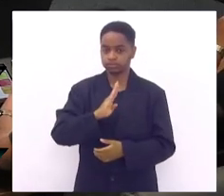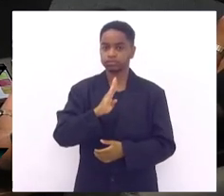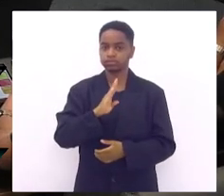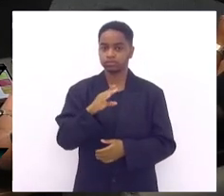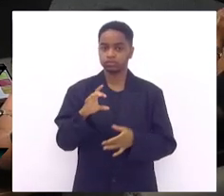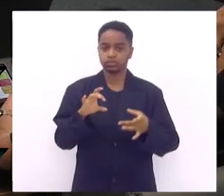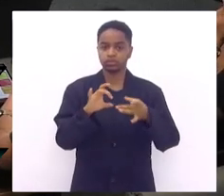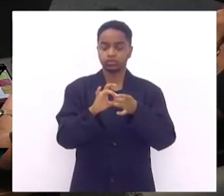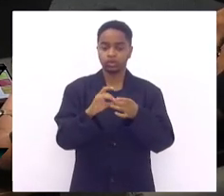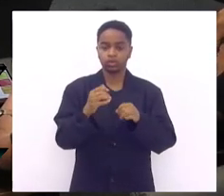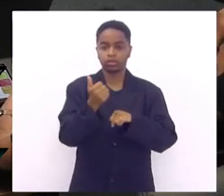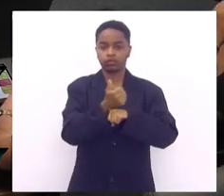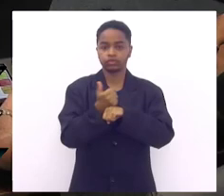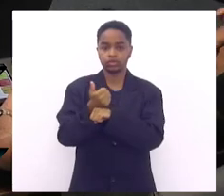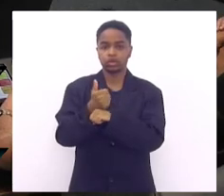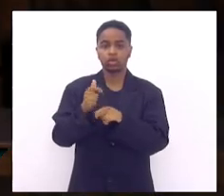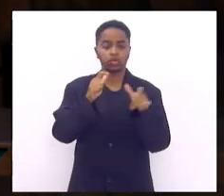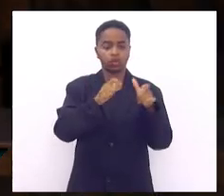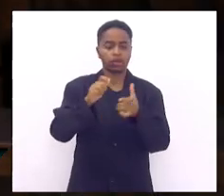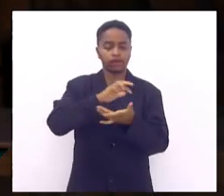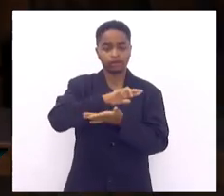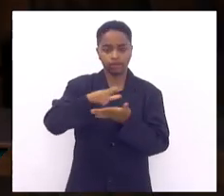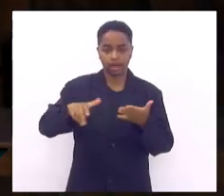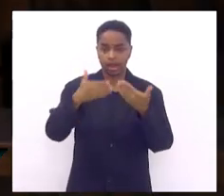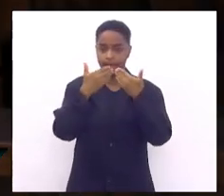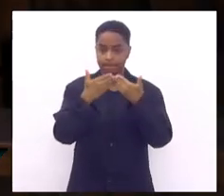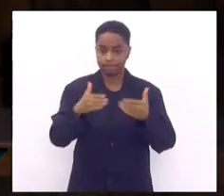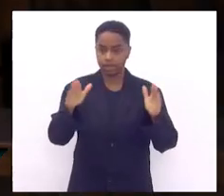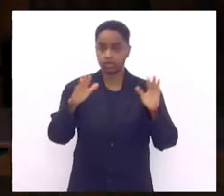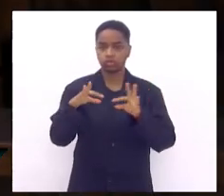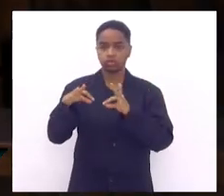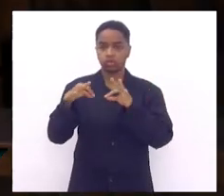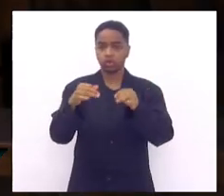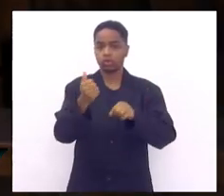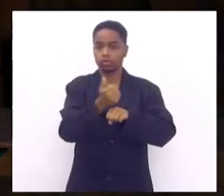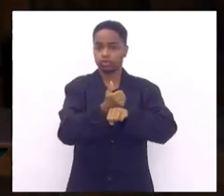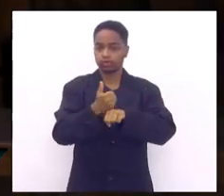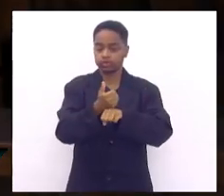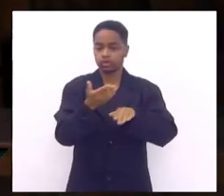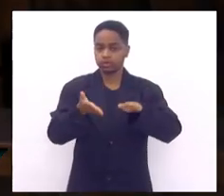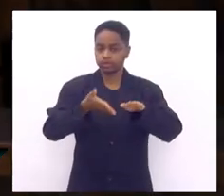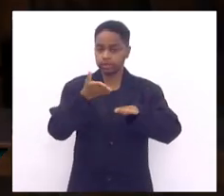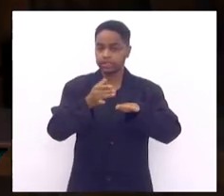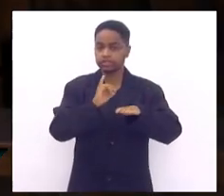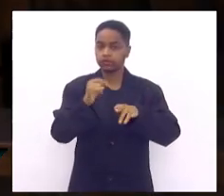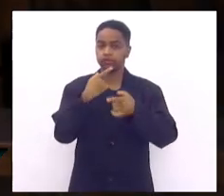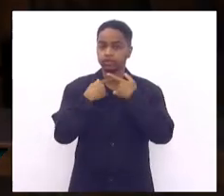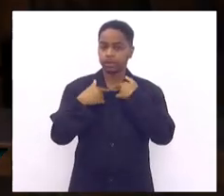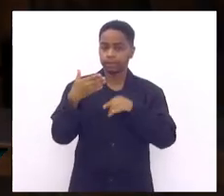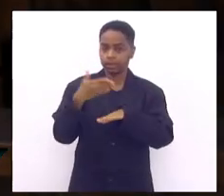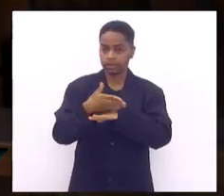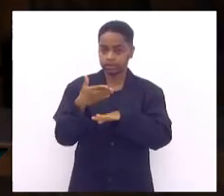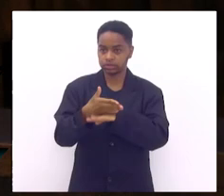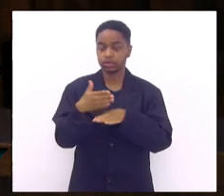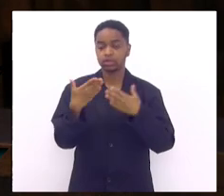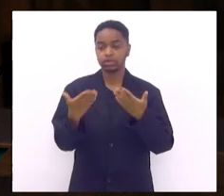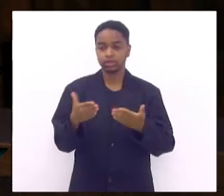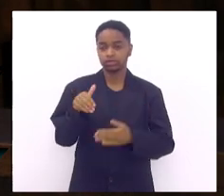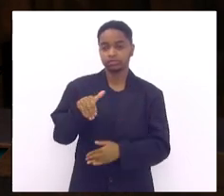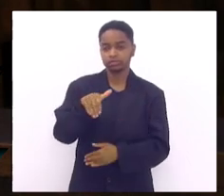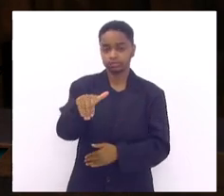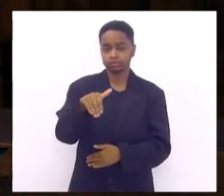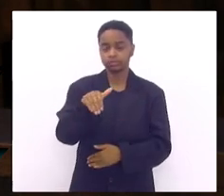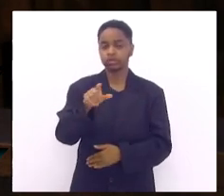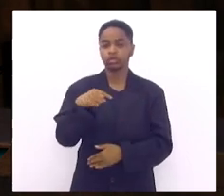profissionais de várias partes do mundo aberto a todos os profissionais podólogos que queiram participar então em breve